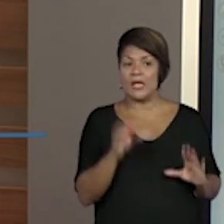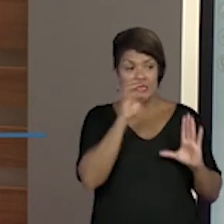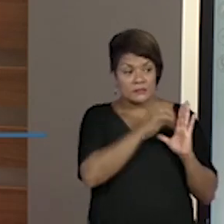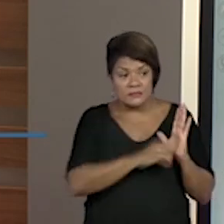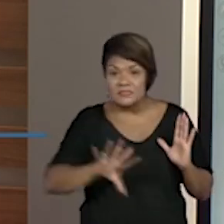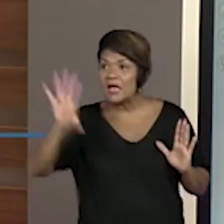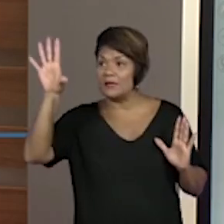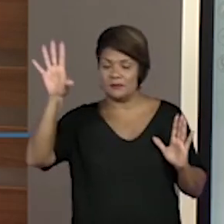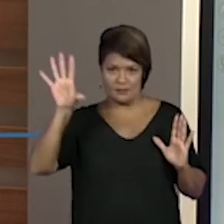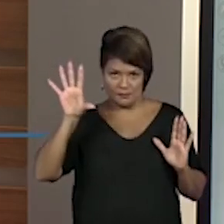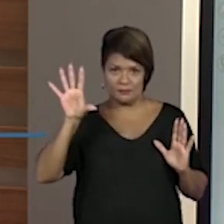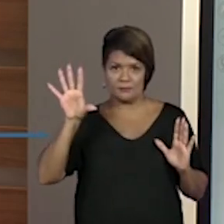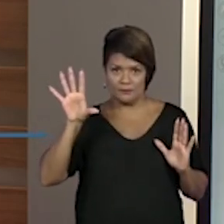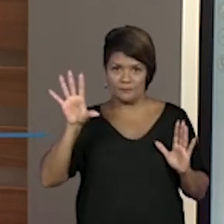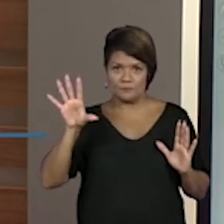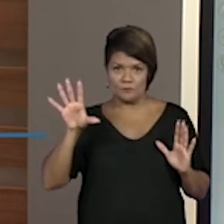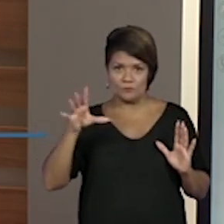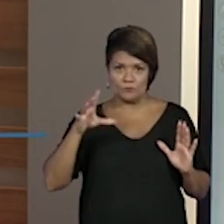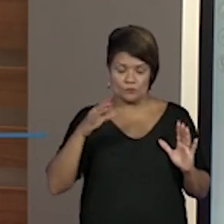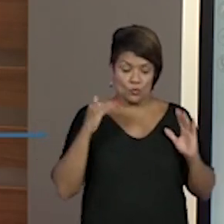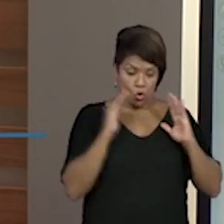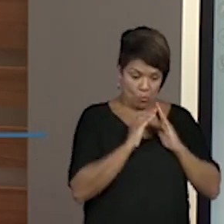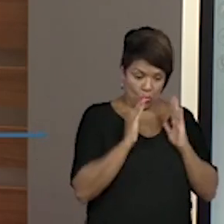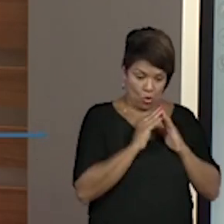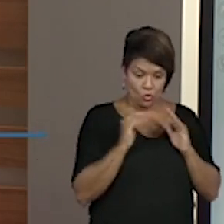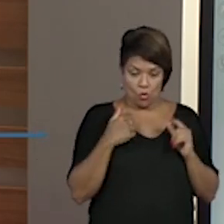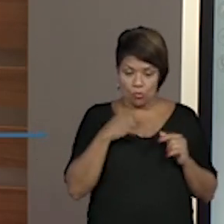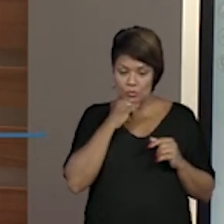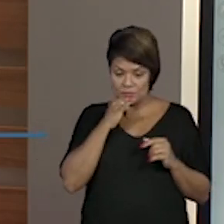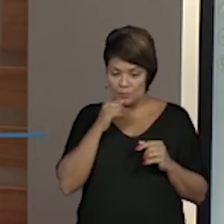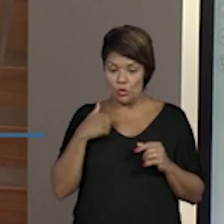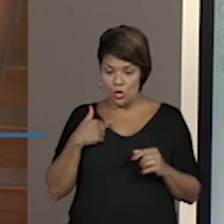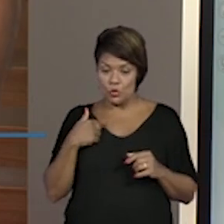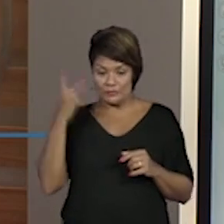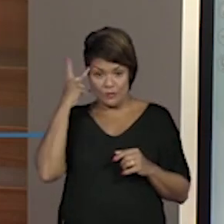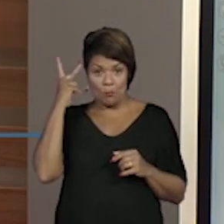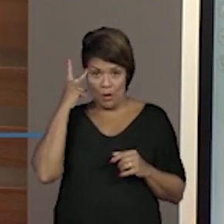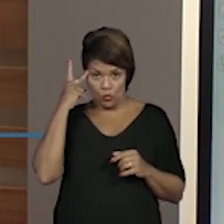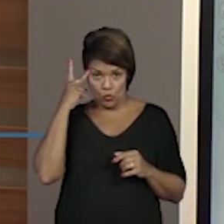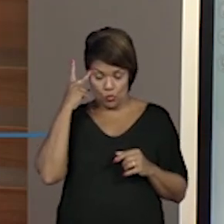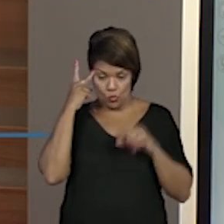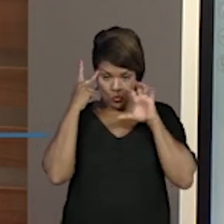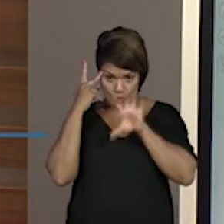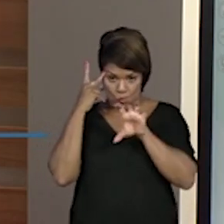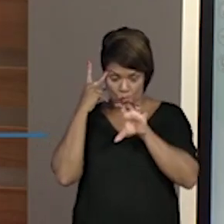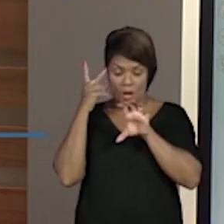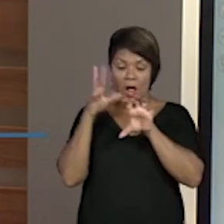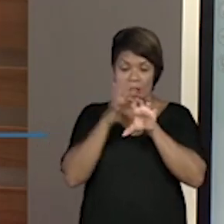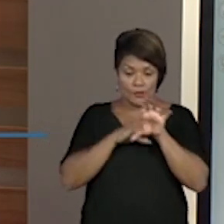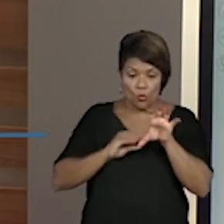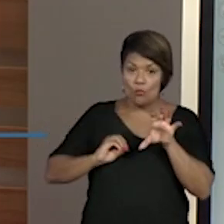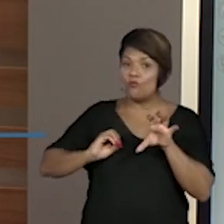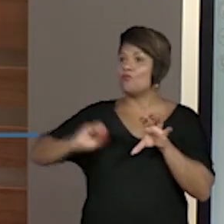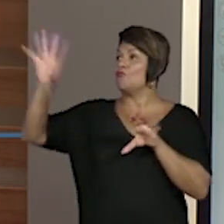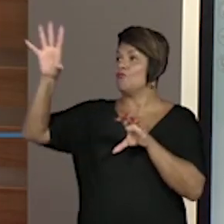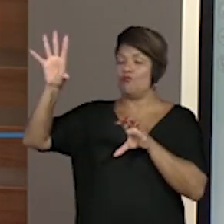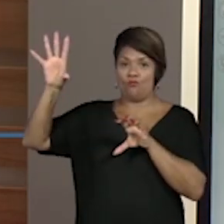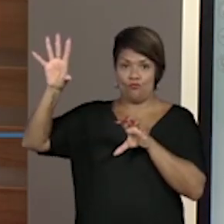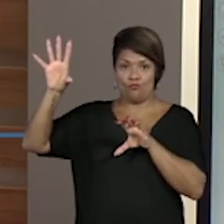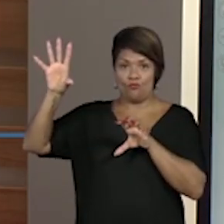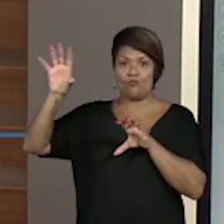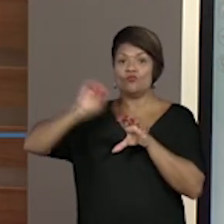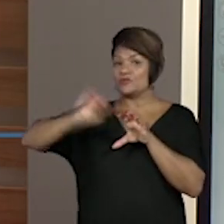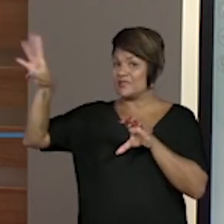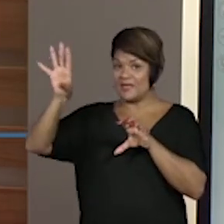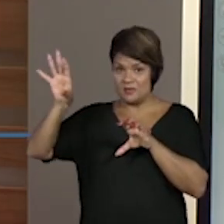Ok? Quando eu saio daqui de São Paulo e vou morar em um outro país, eu fiz um processo de emigração. Para as pessoas que